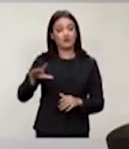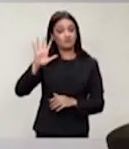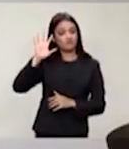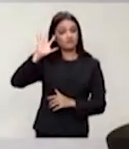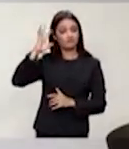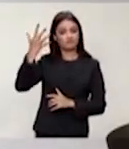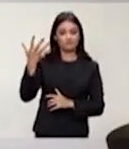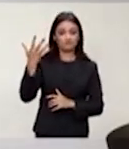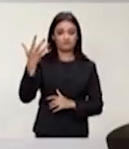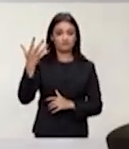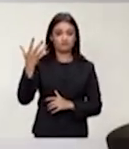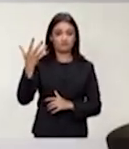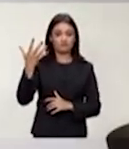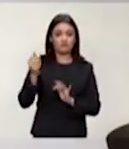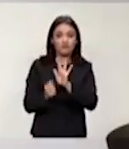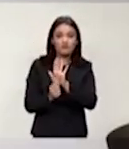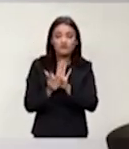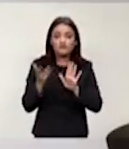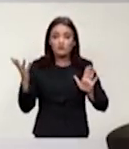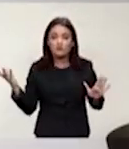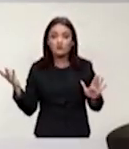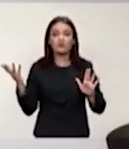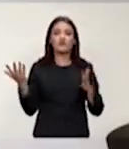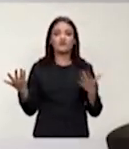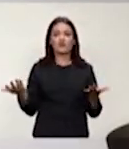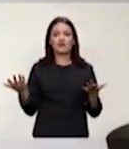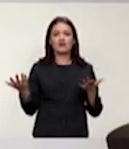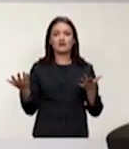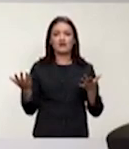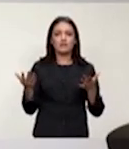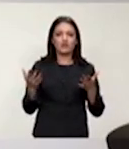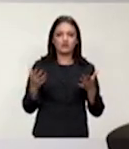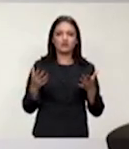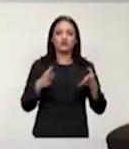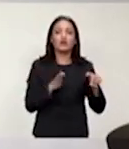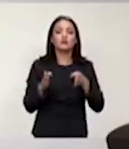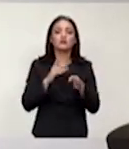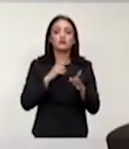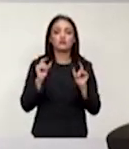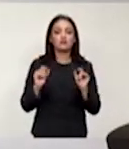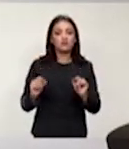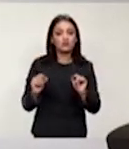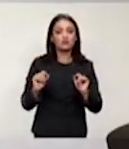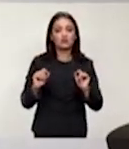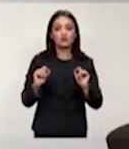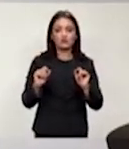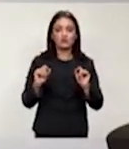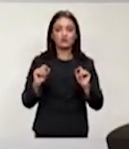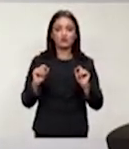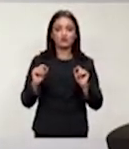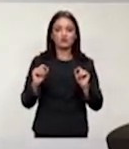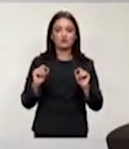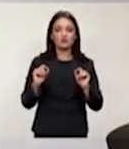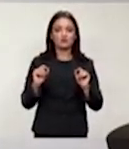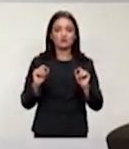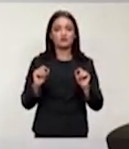muitos foram os caminhos que tentaram me imporrer e um deles foi o caminho da escola especializada.